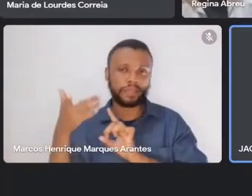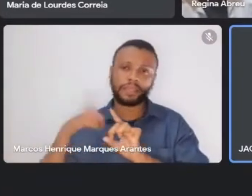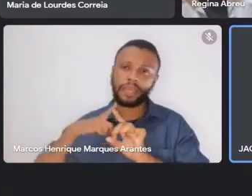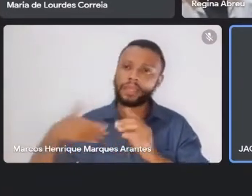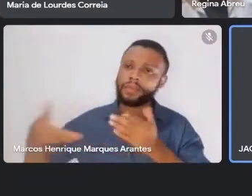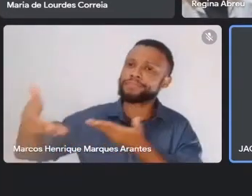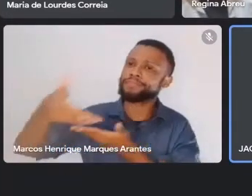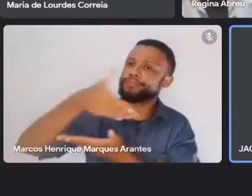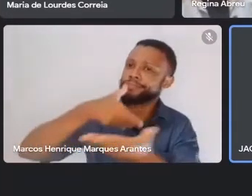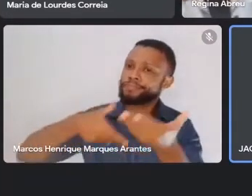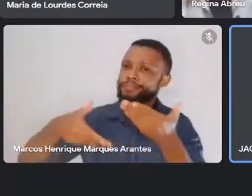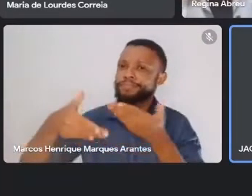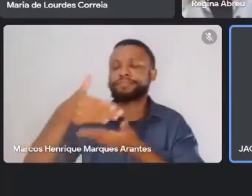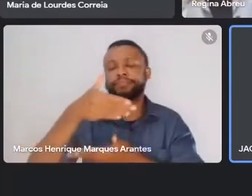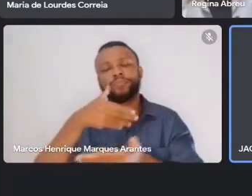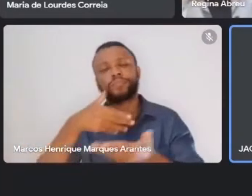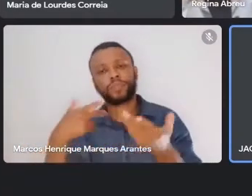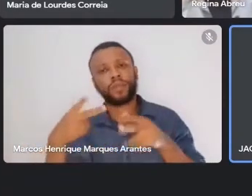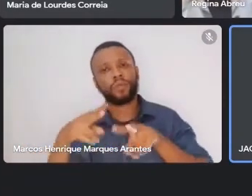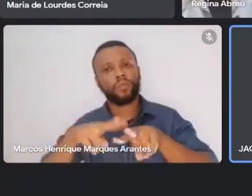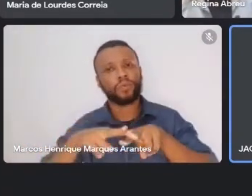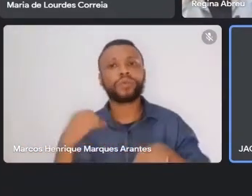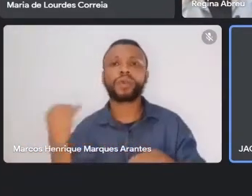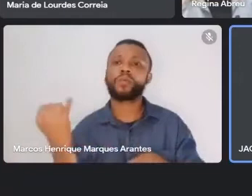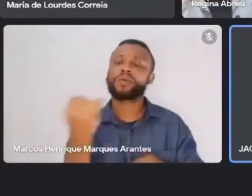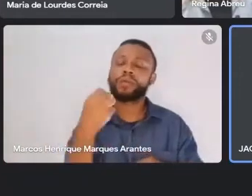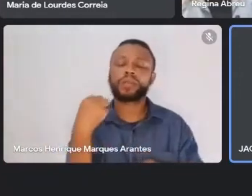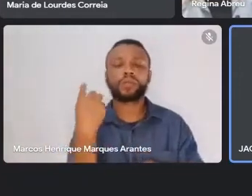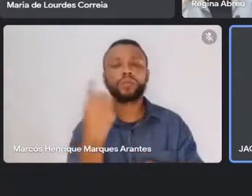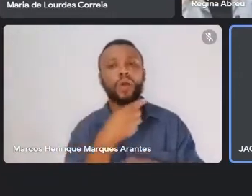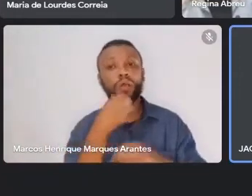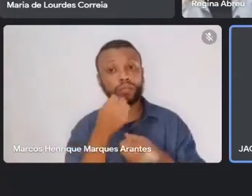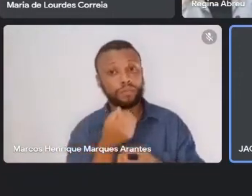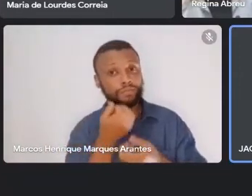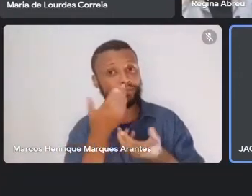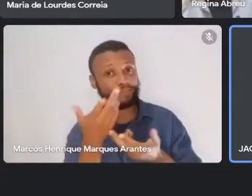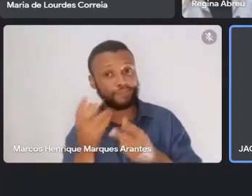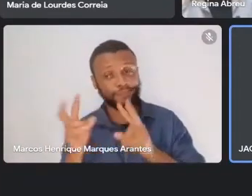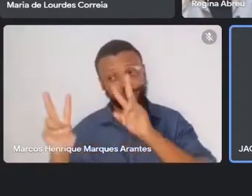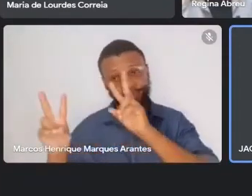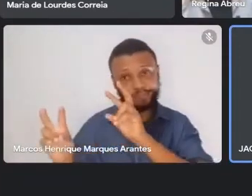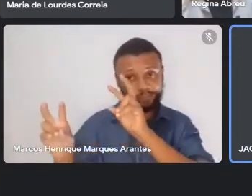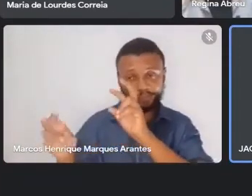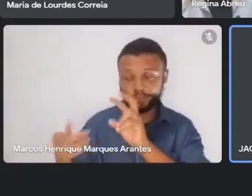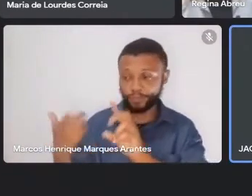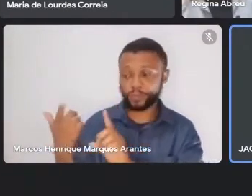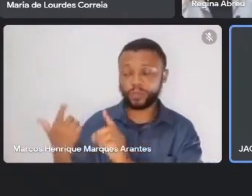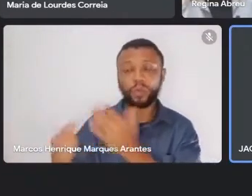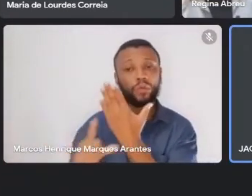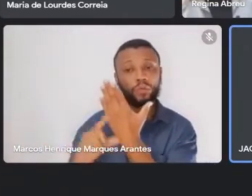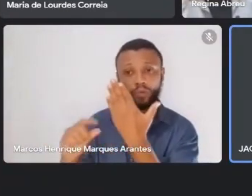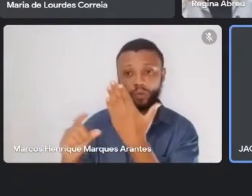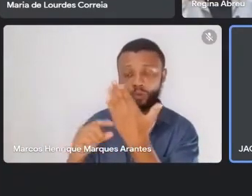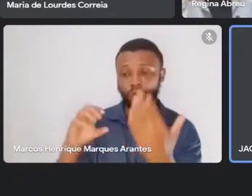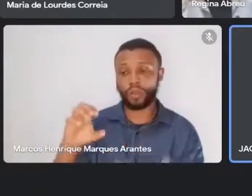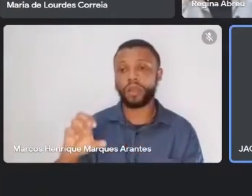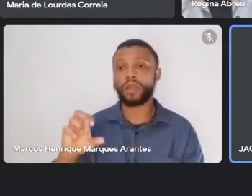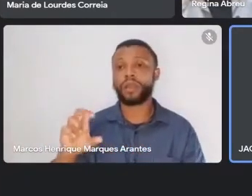a gente revisitar, eu tenho esse apoio, que é um personagem